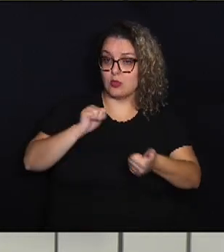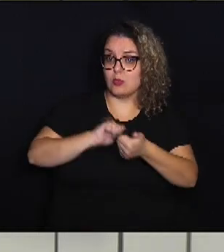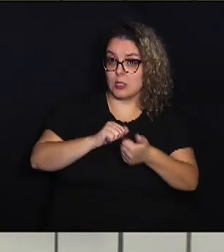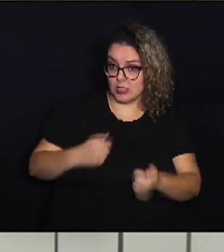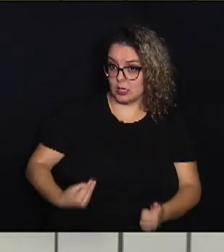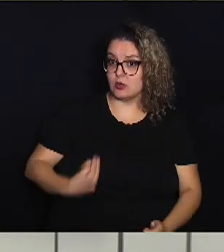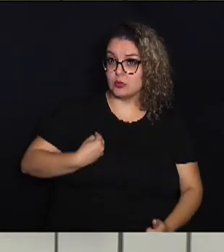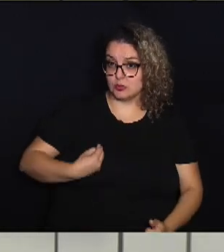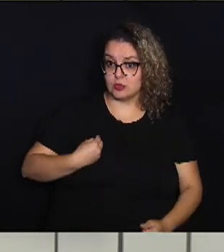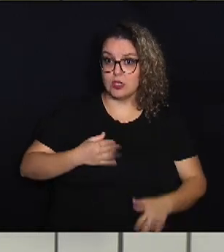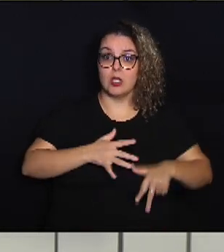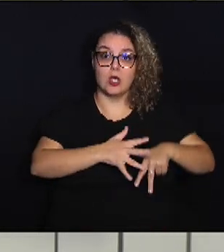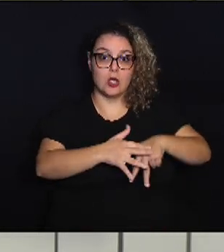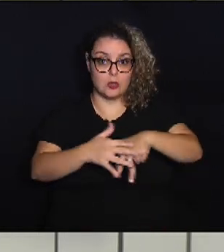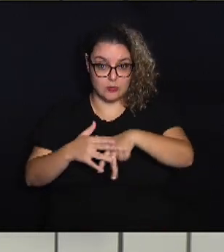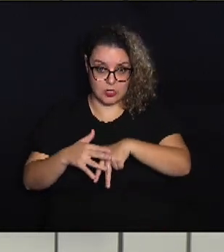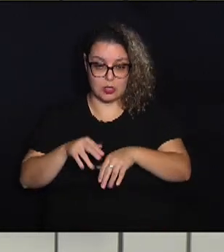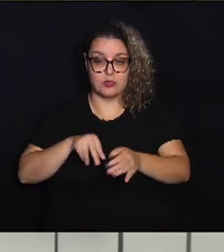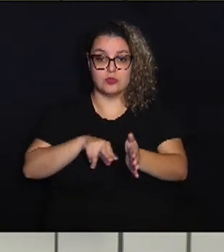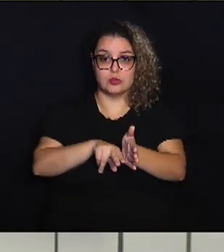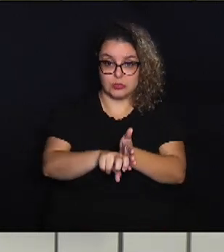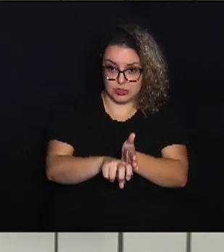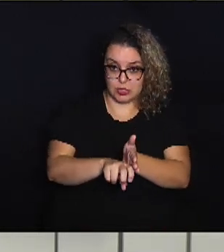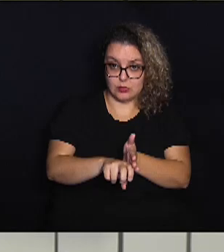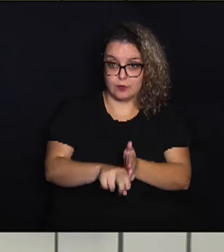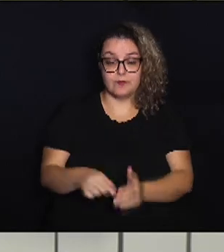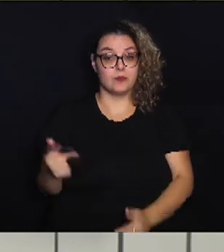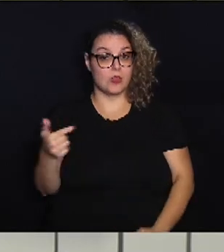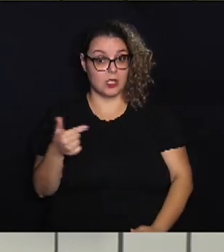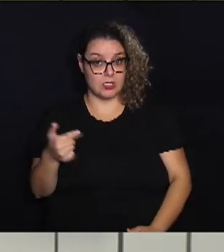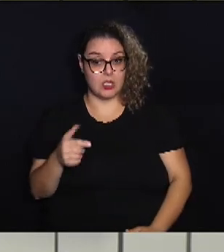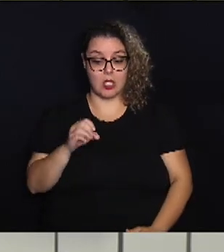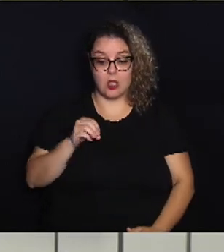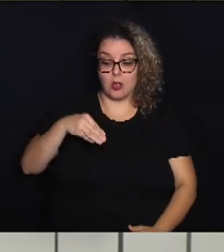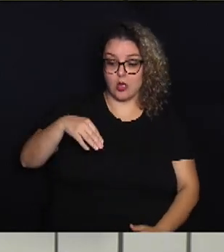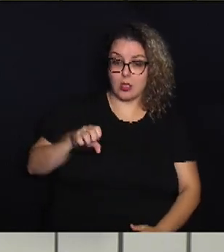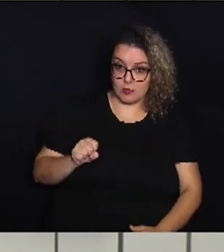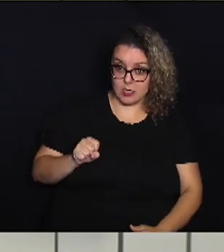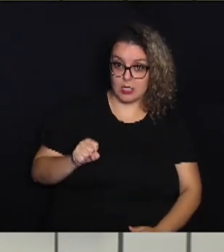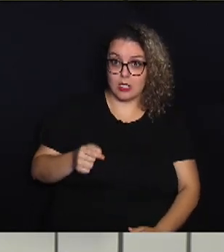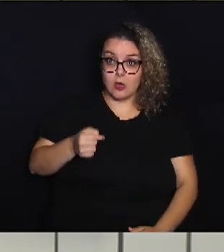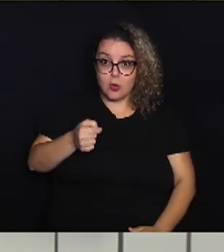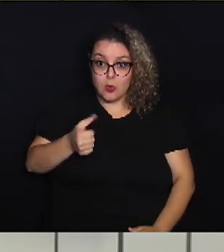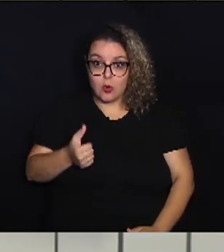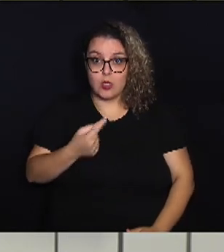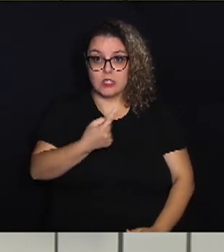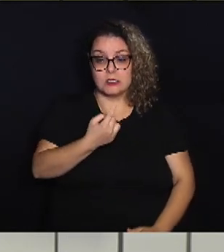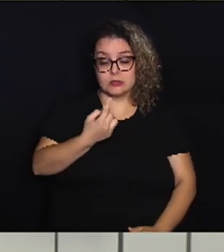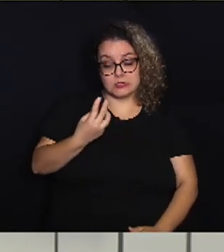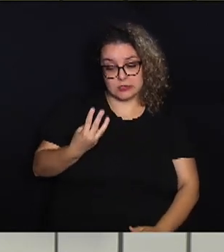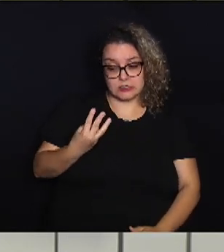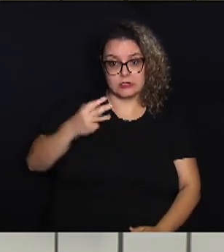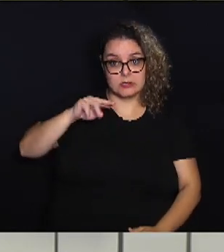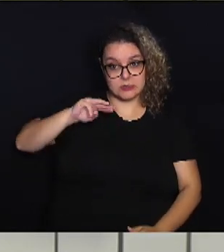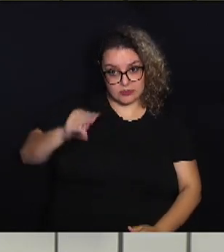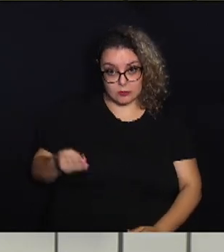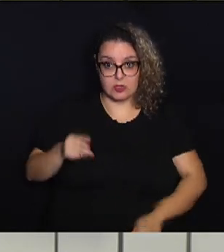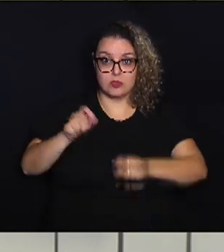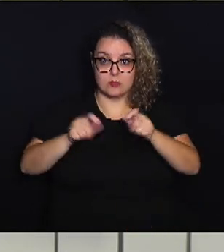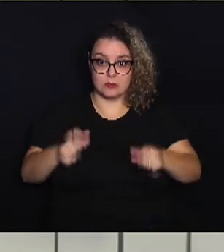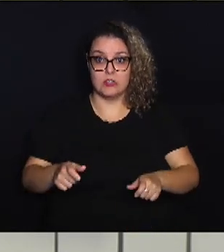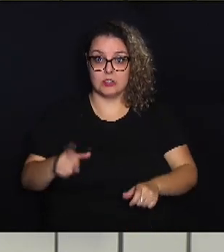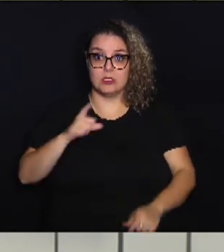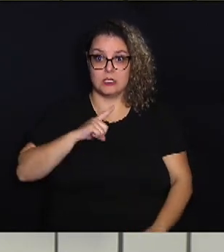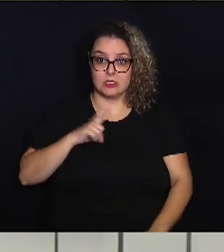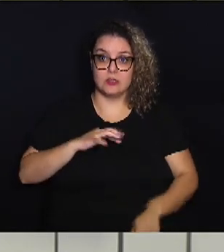vida aos pacientes diagnosticados. Segundo a OMS, são quase 13 milhões de pessoas acometidas